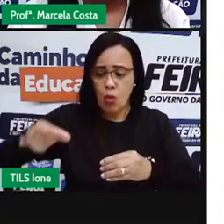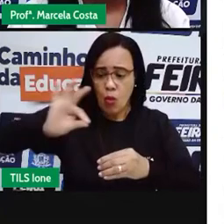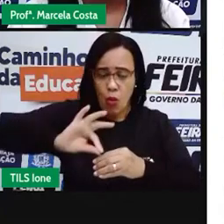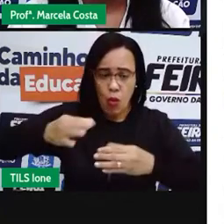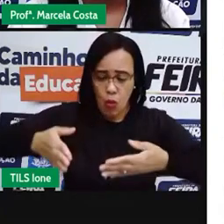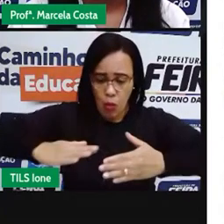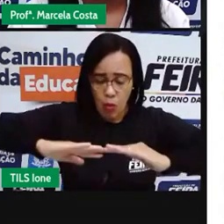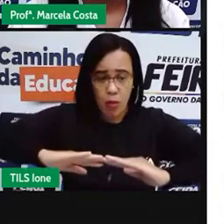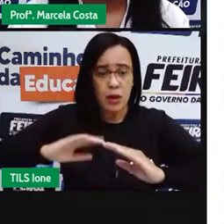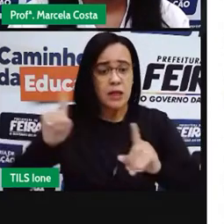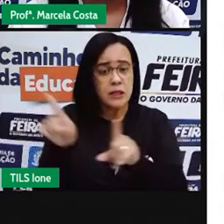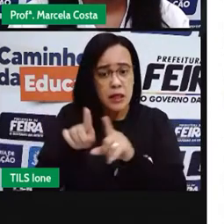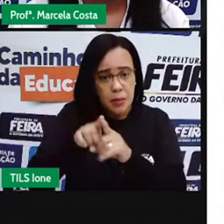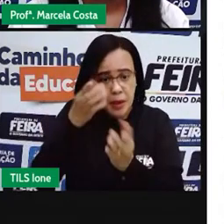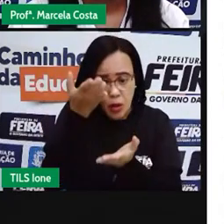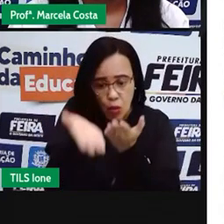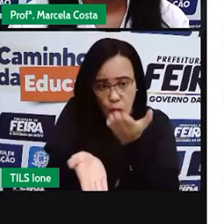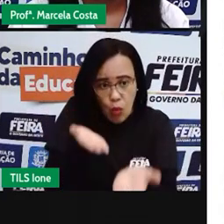da árvore.